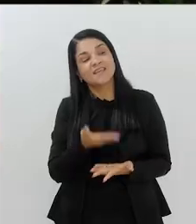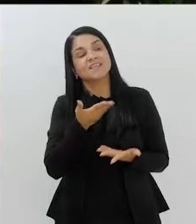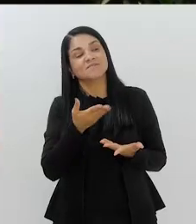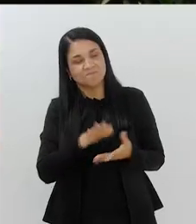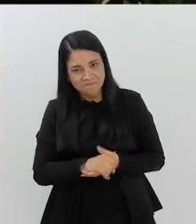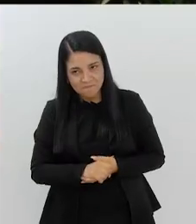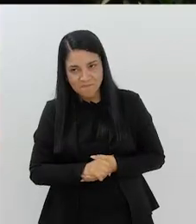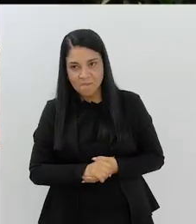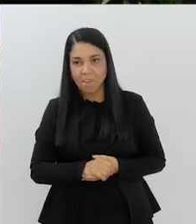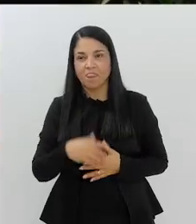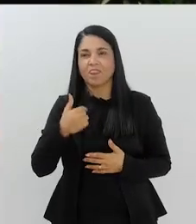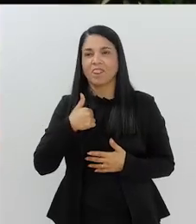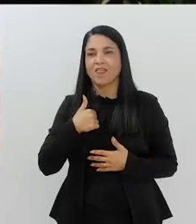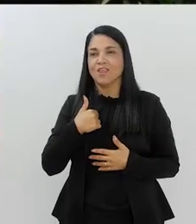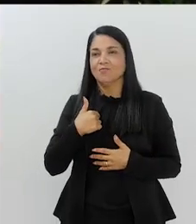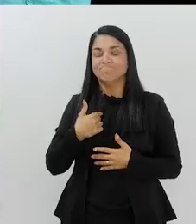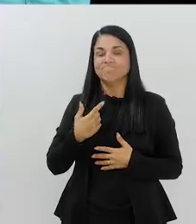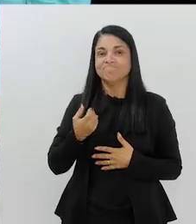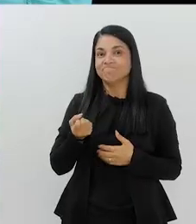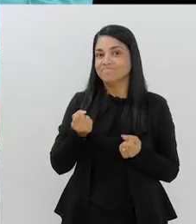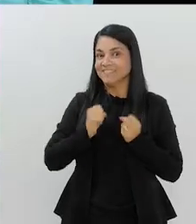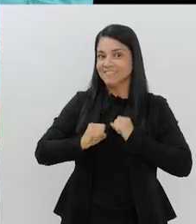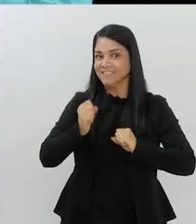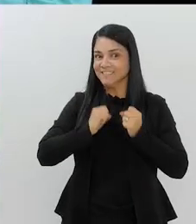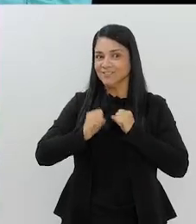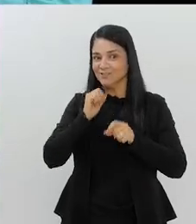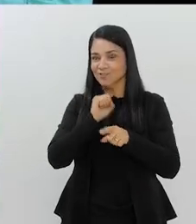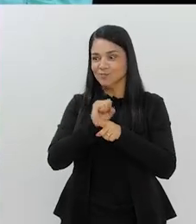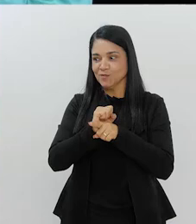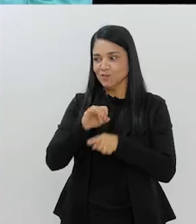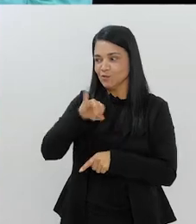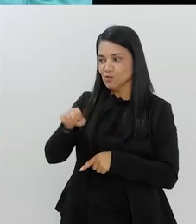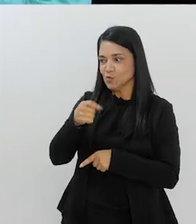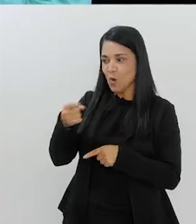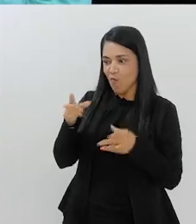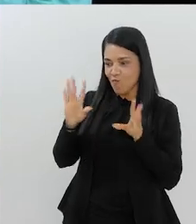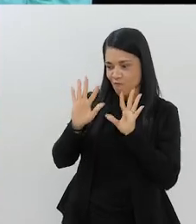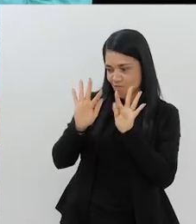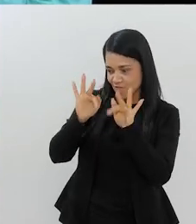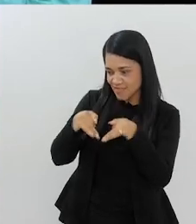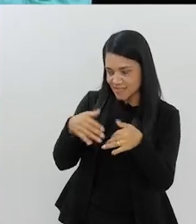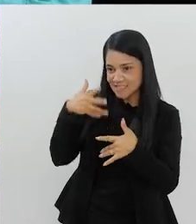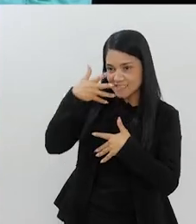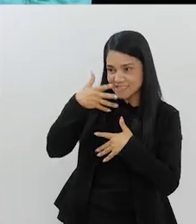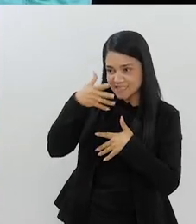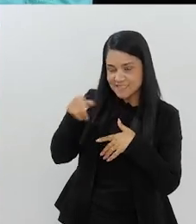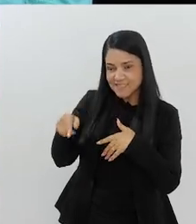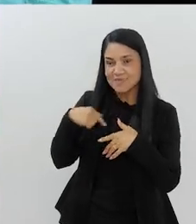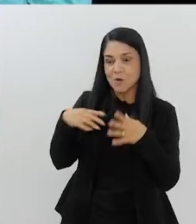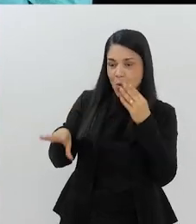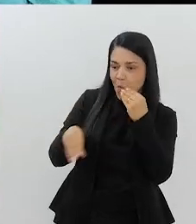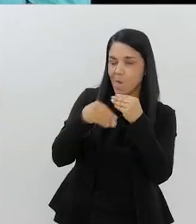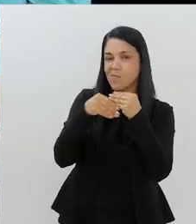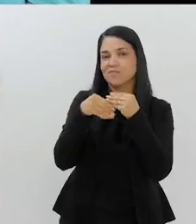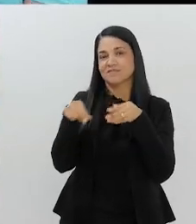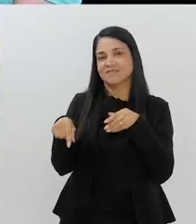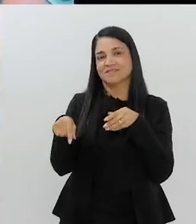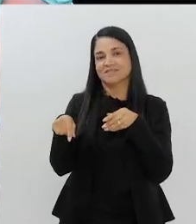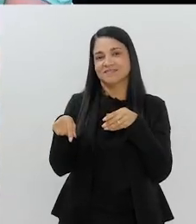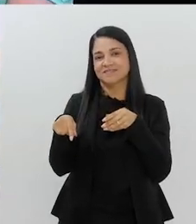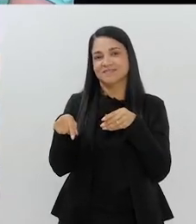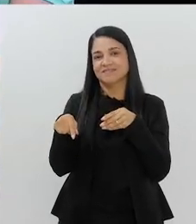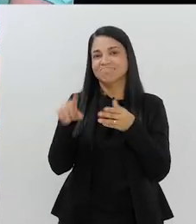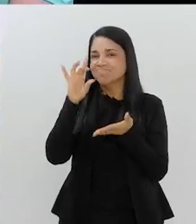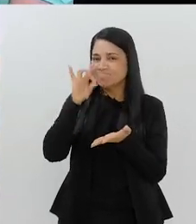aí, Clodoaldo? Sim, sim. Diga para nós. Eu estava doido e esperando que o João terminasse a fala dele justamente para complementar